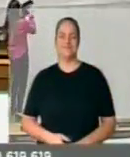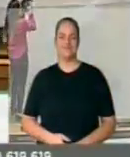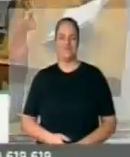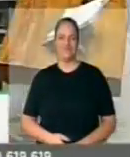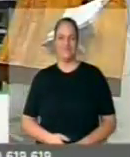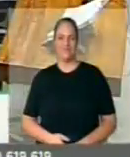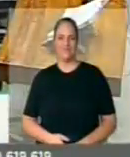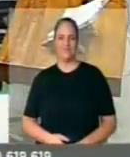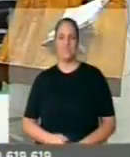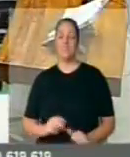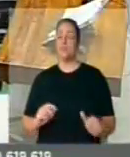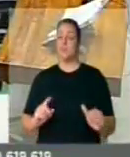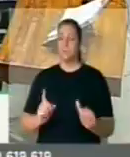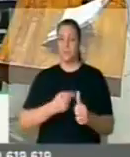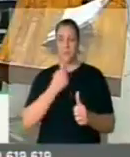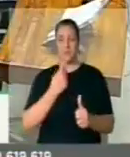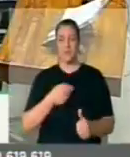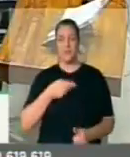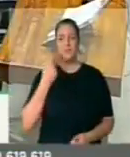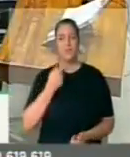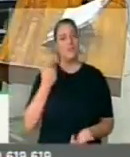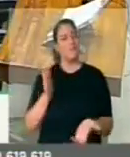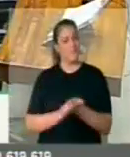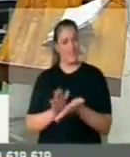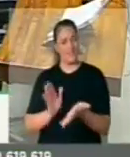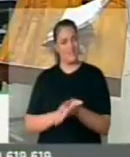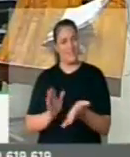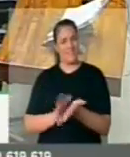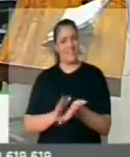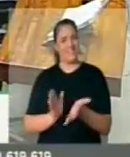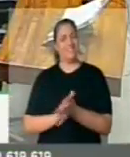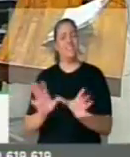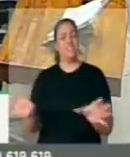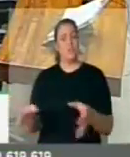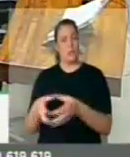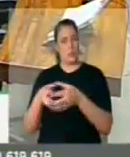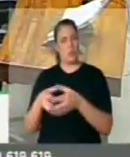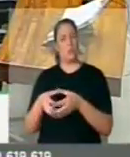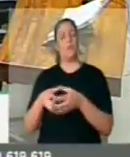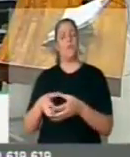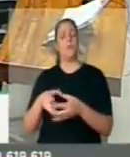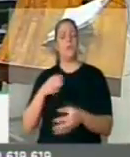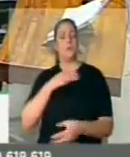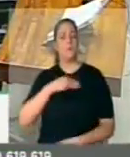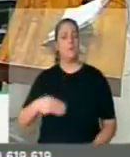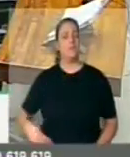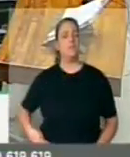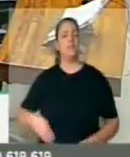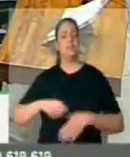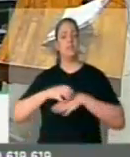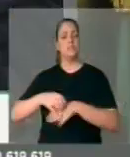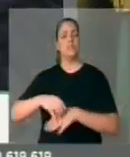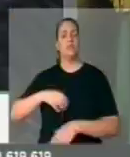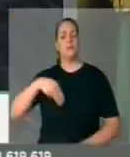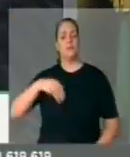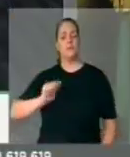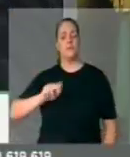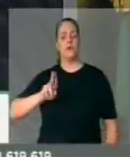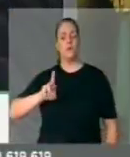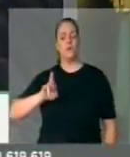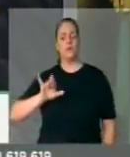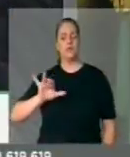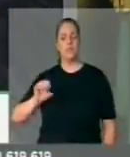primeiramente, já parabenizar a equipe do ministro do transporte, Maurício Quintela.